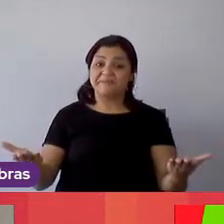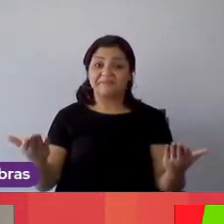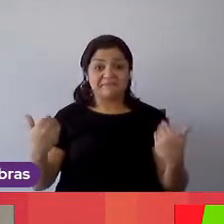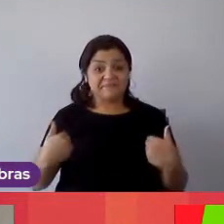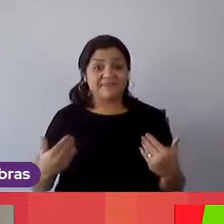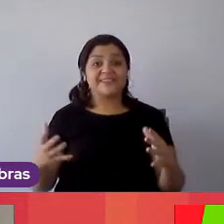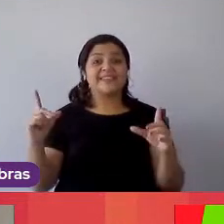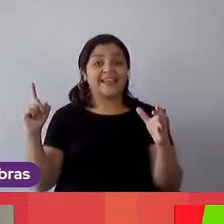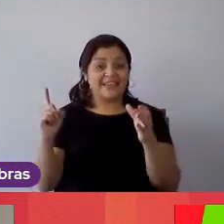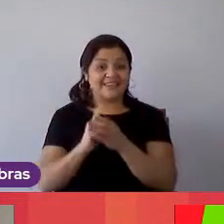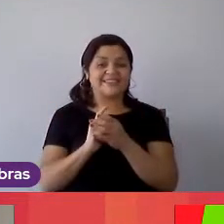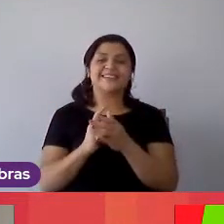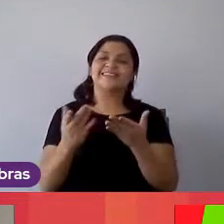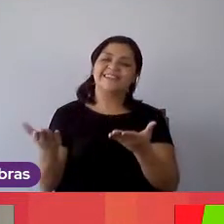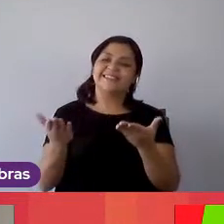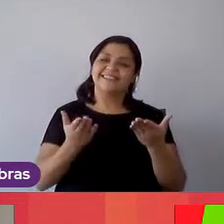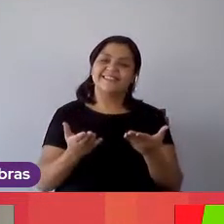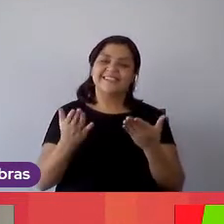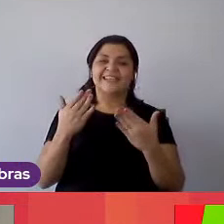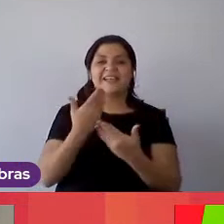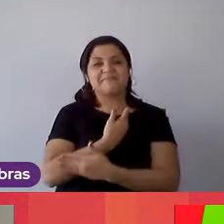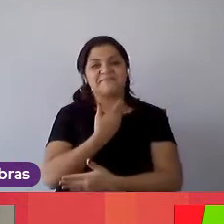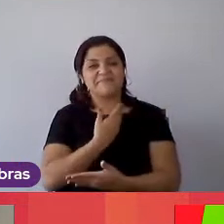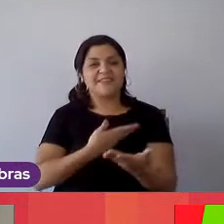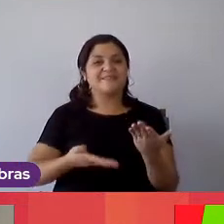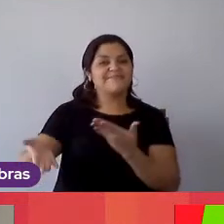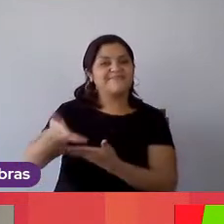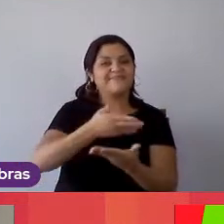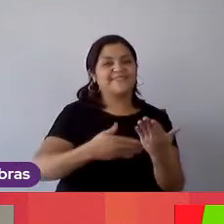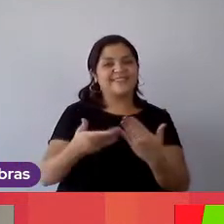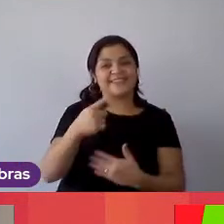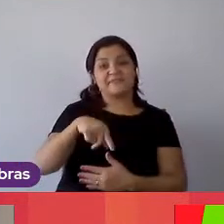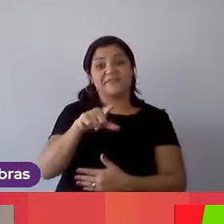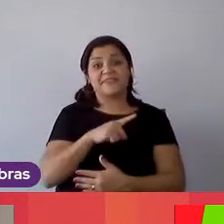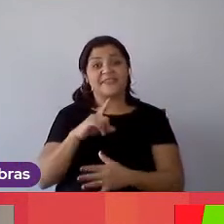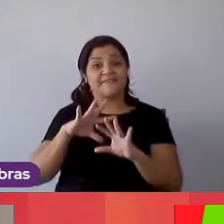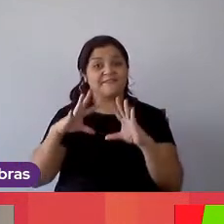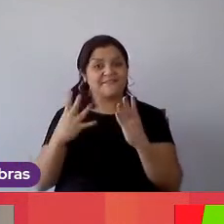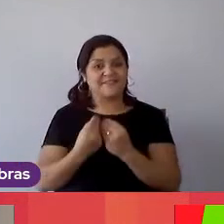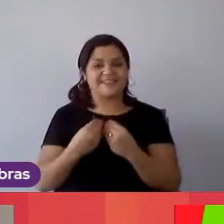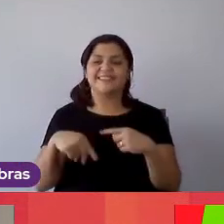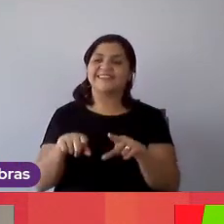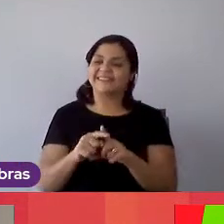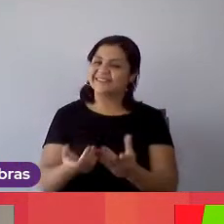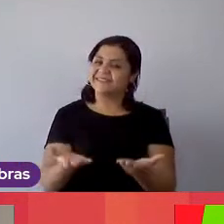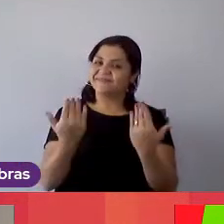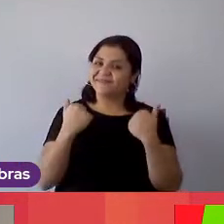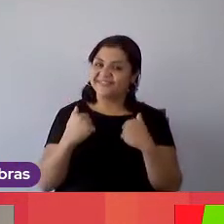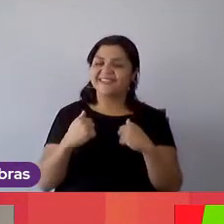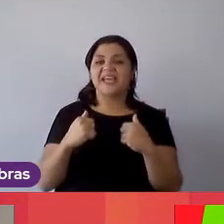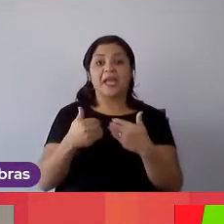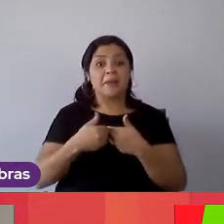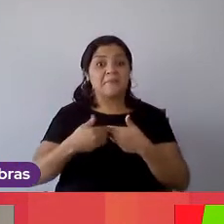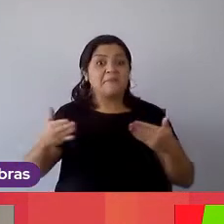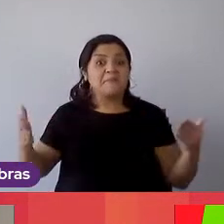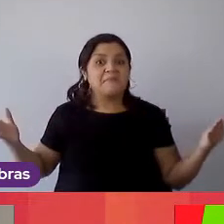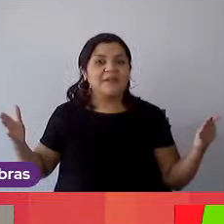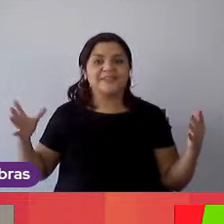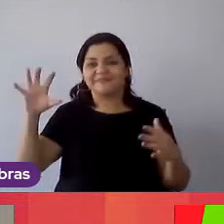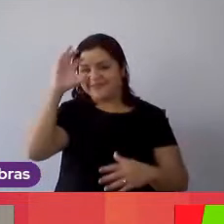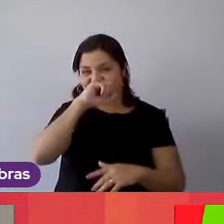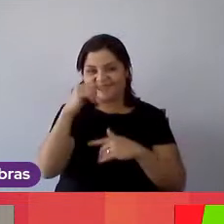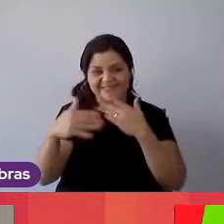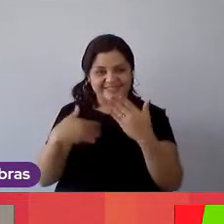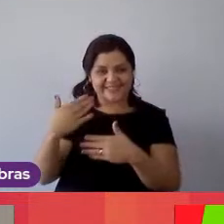acolher e receber fazer amizade tornar vocês nossa família então venham totalmente abertos aprender